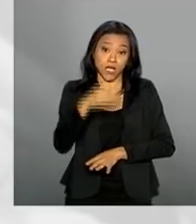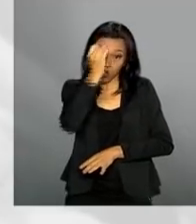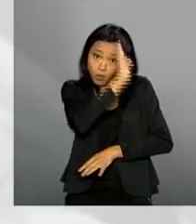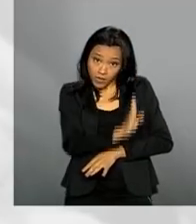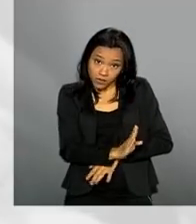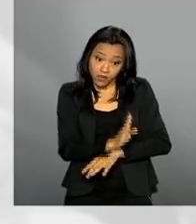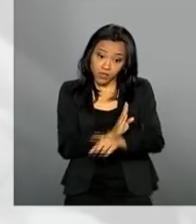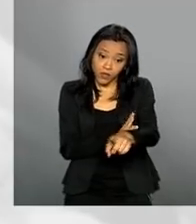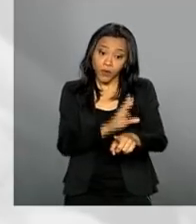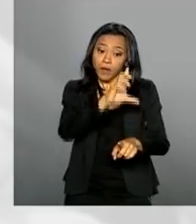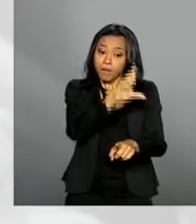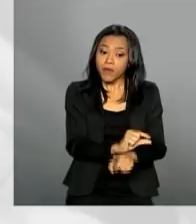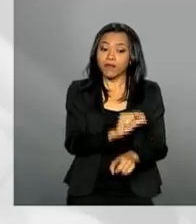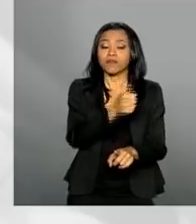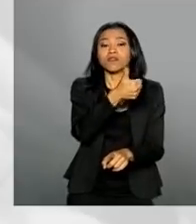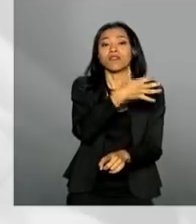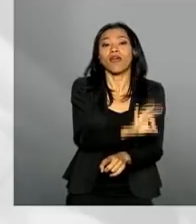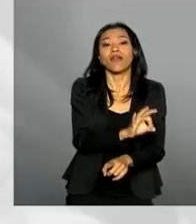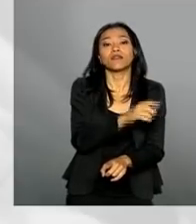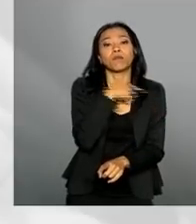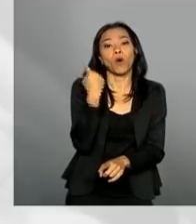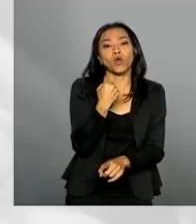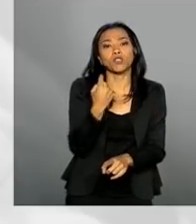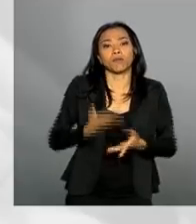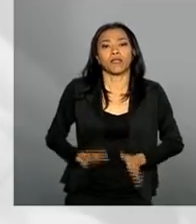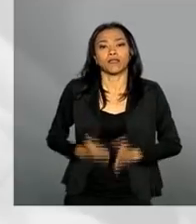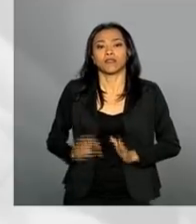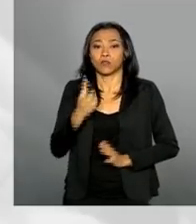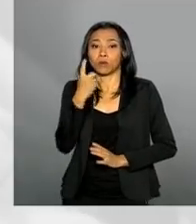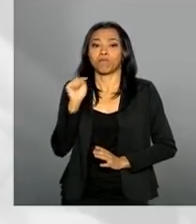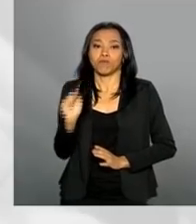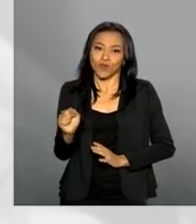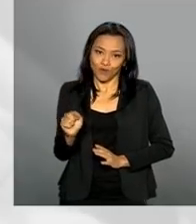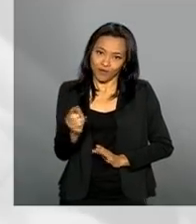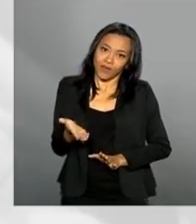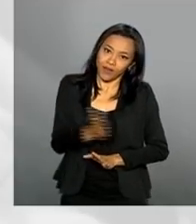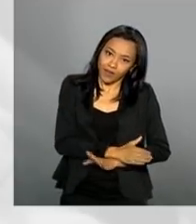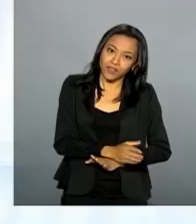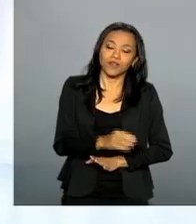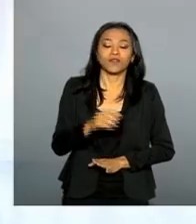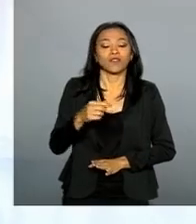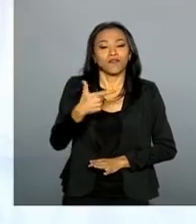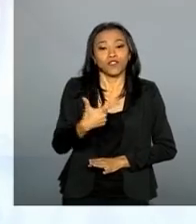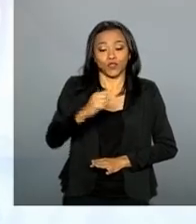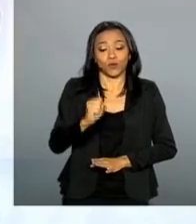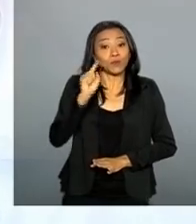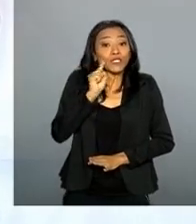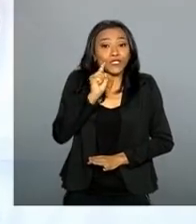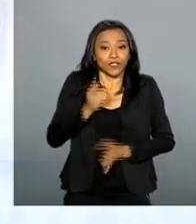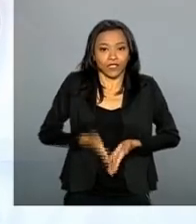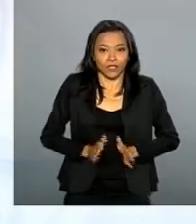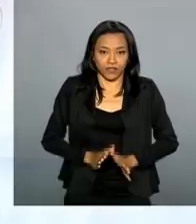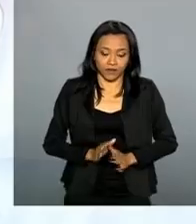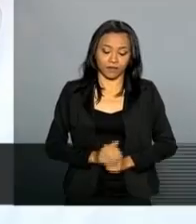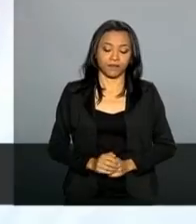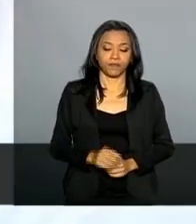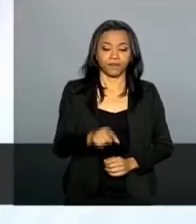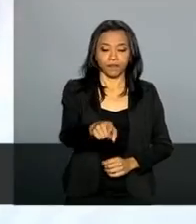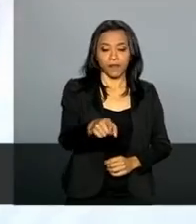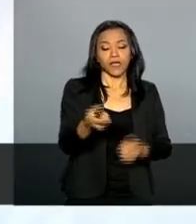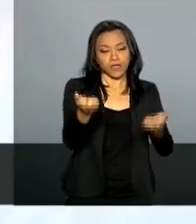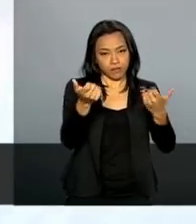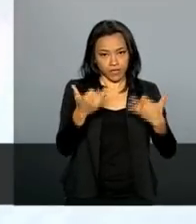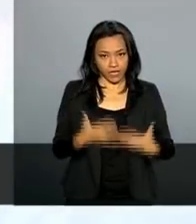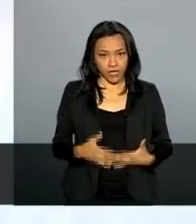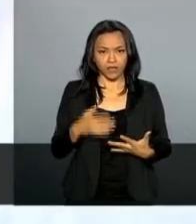Brasil, são menos de 10 mortes para cada mil nascidos vivos antes dos 28 dias. Queremos reduzir este